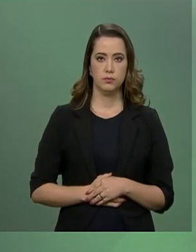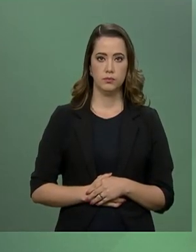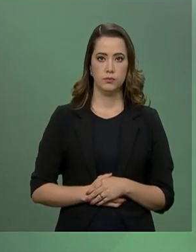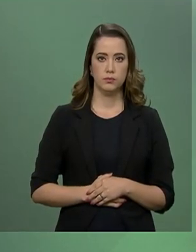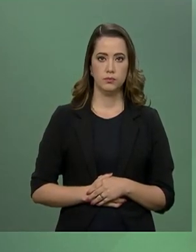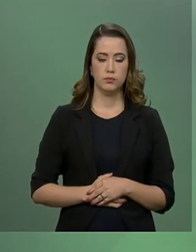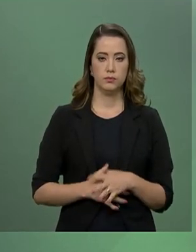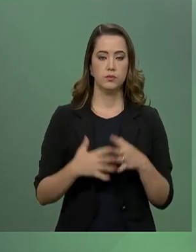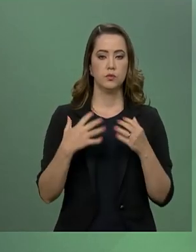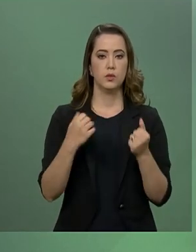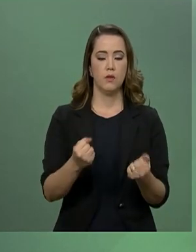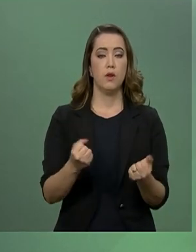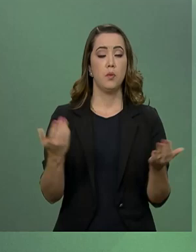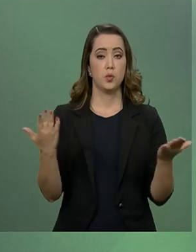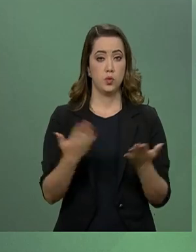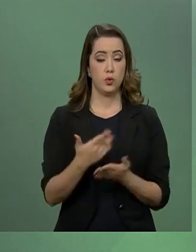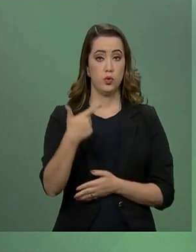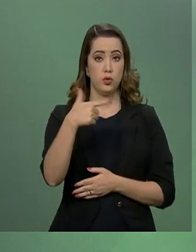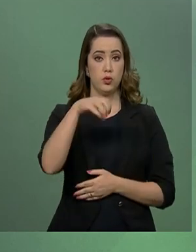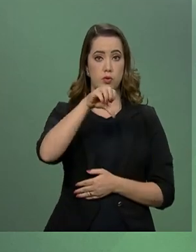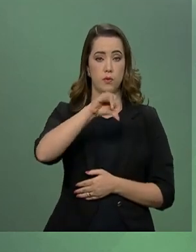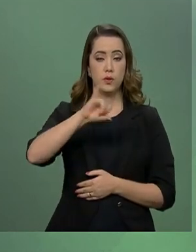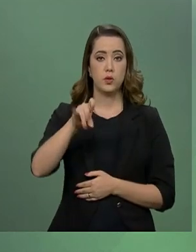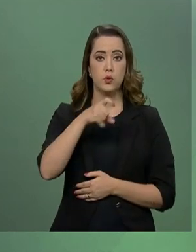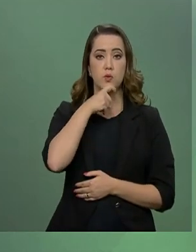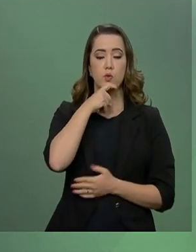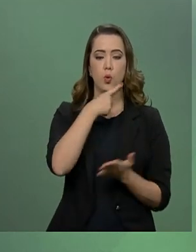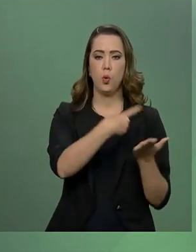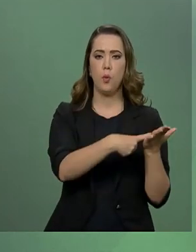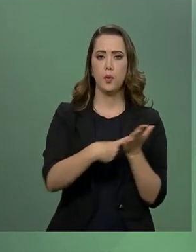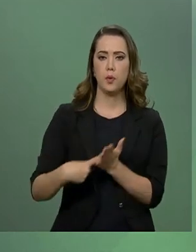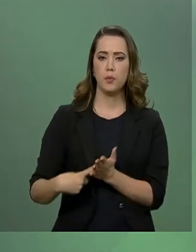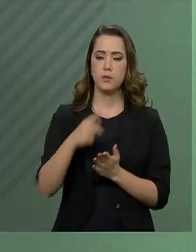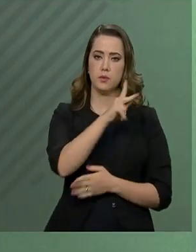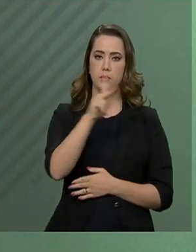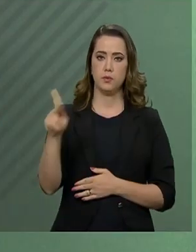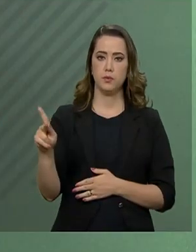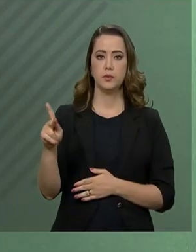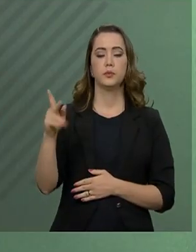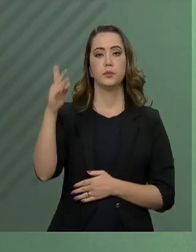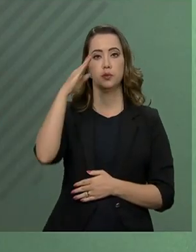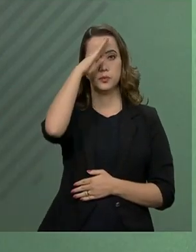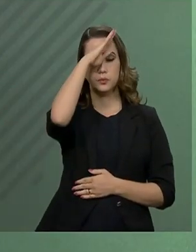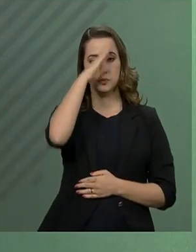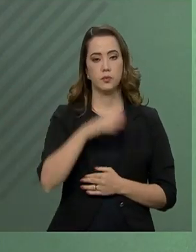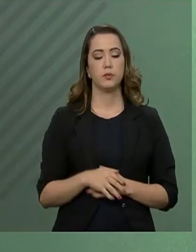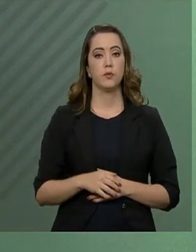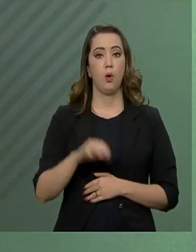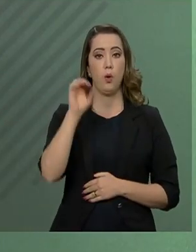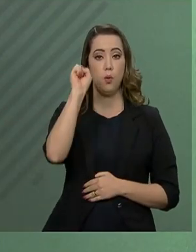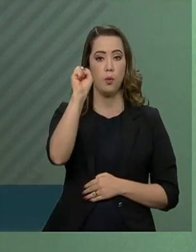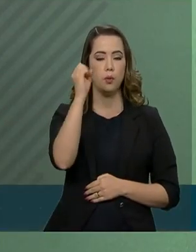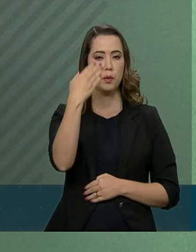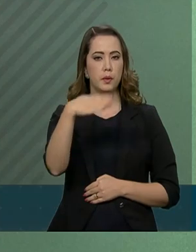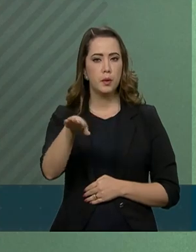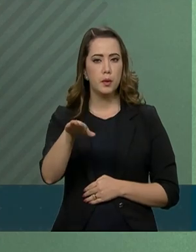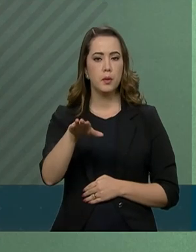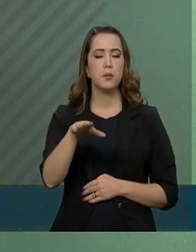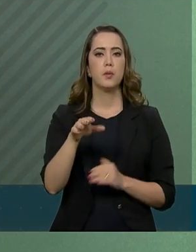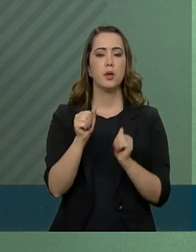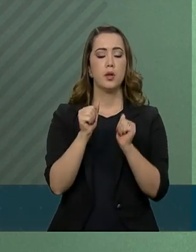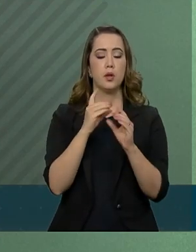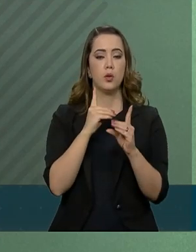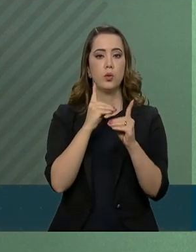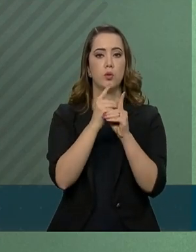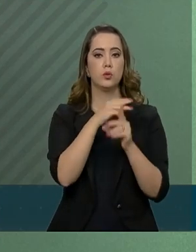Vamos ao nosso brief 29 de julho, agenda do presidente 8h30, Onyx Lorenzoni,